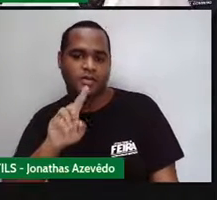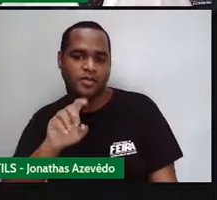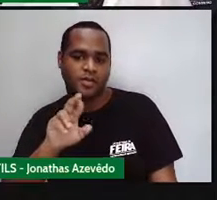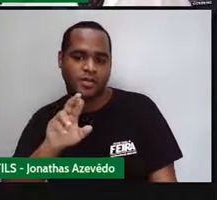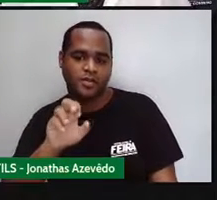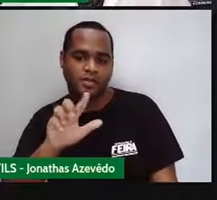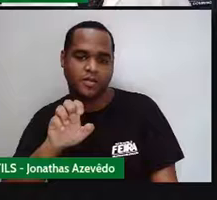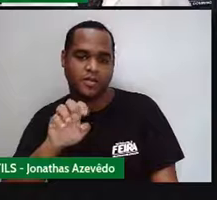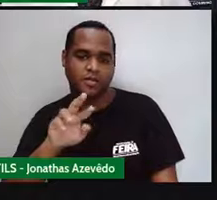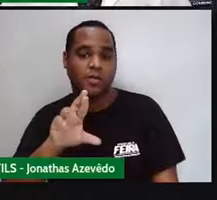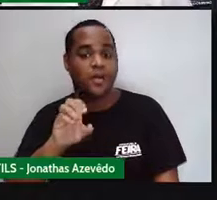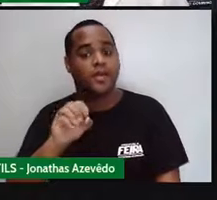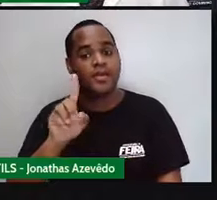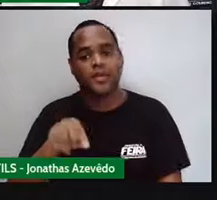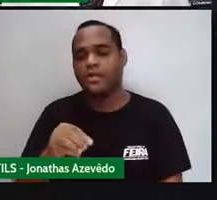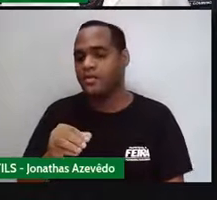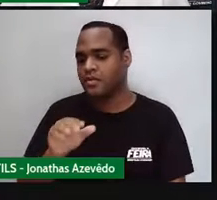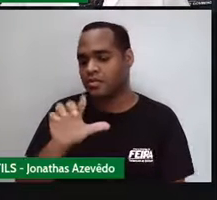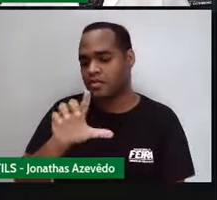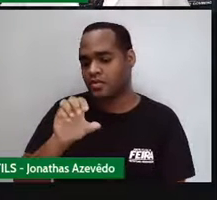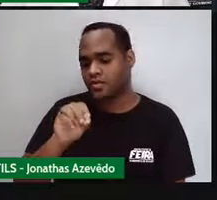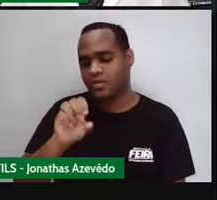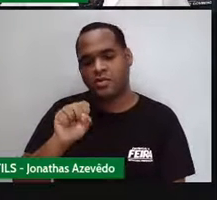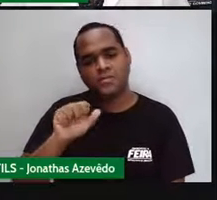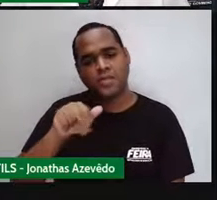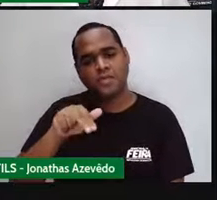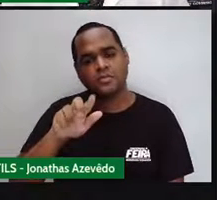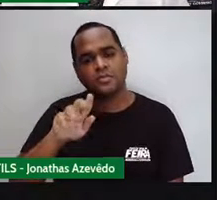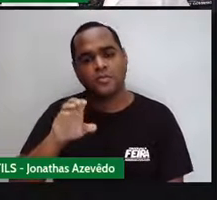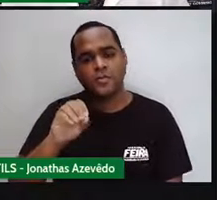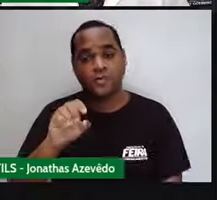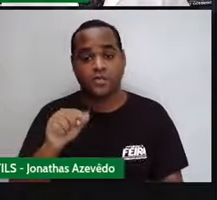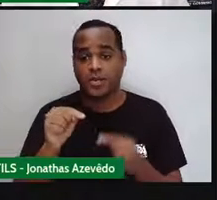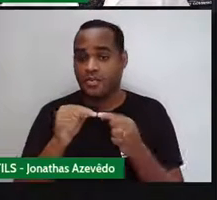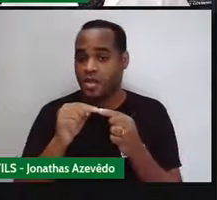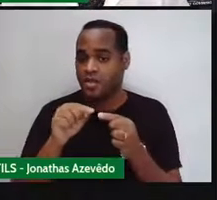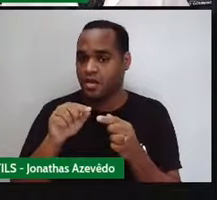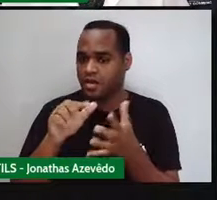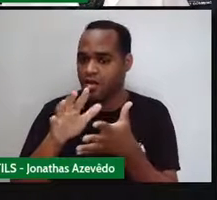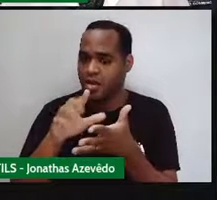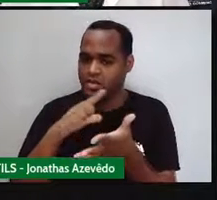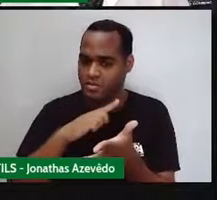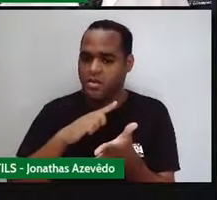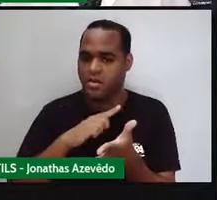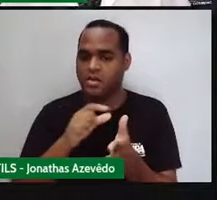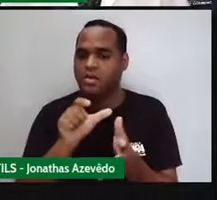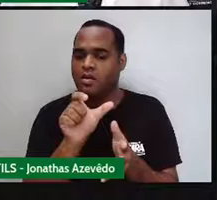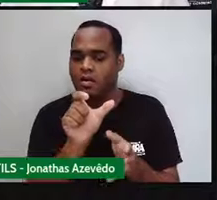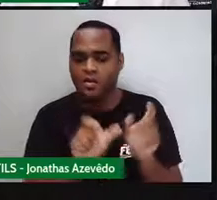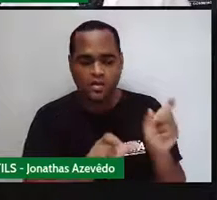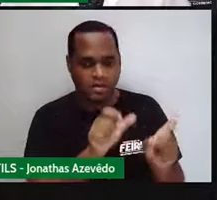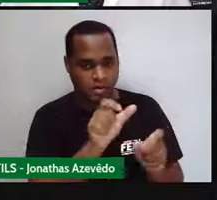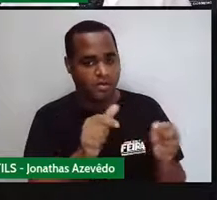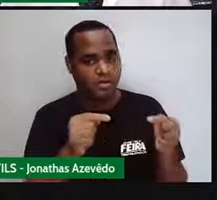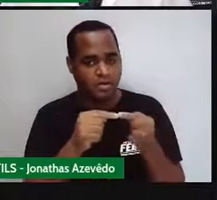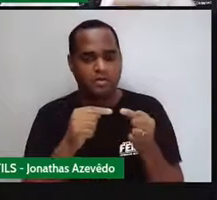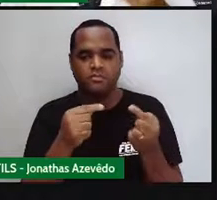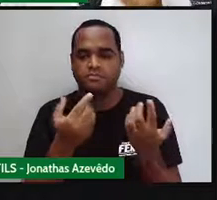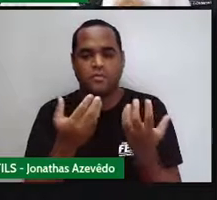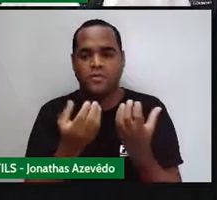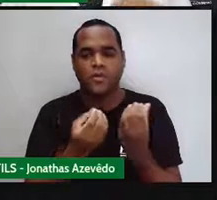losango, né? O quadrilátero, losango serão aqueles que vão ter